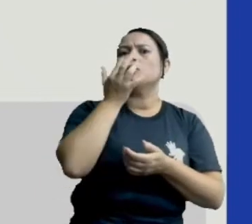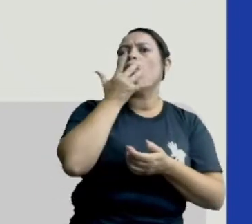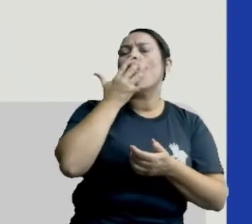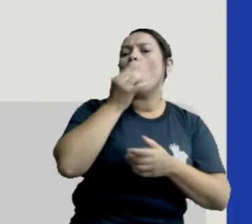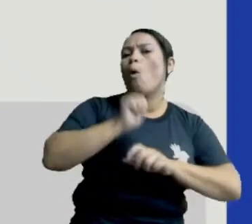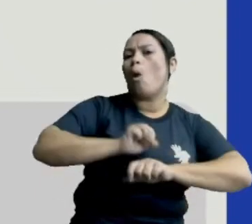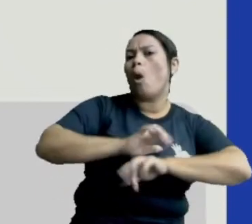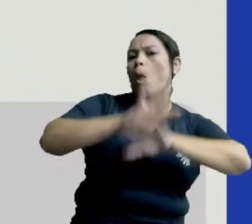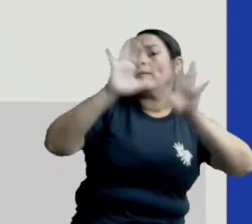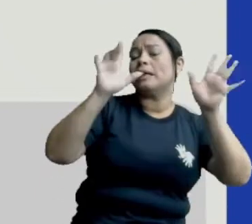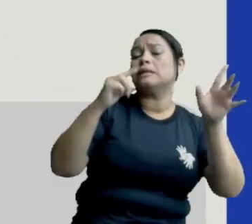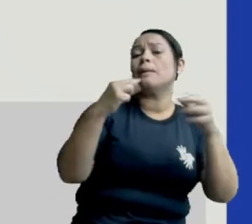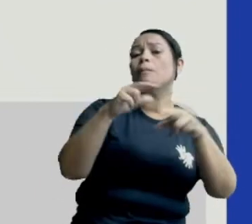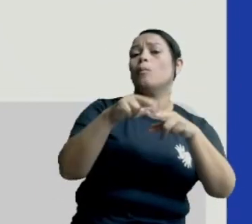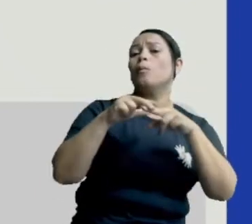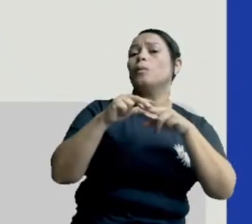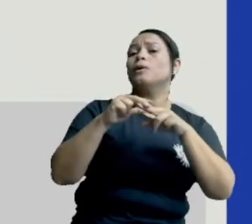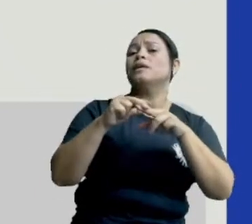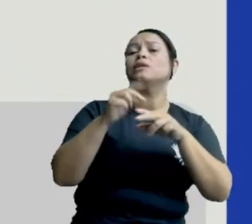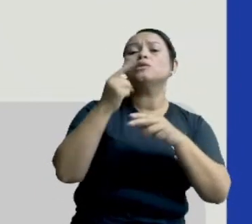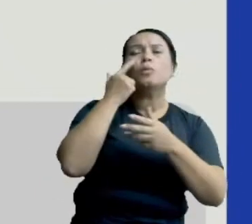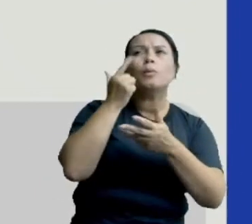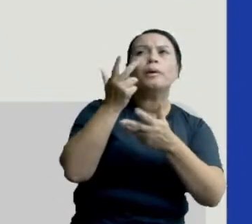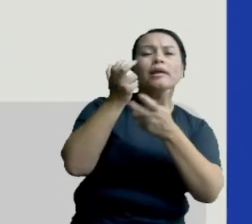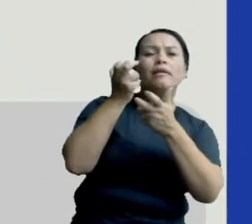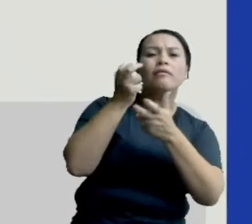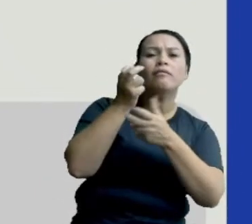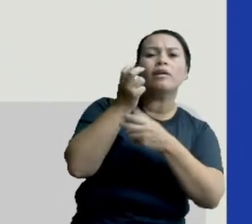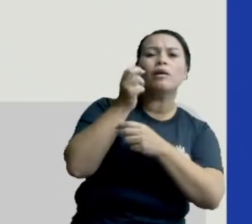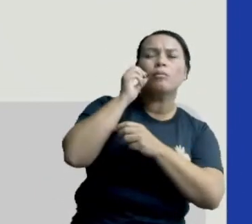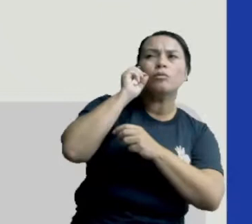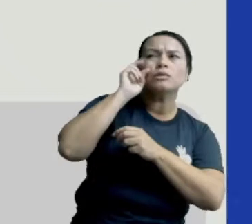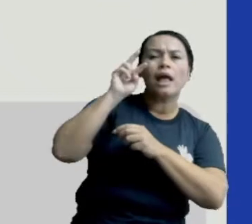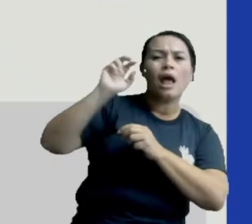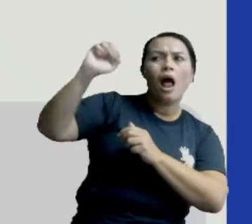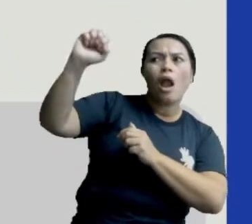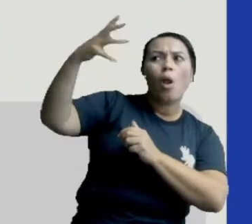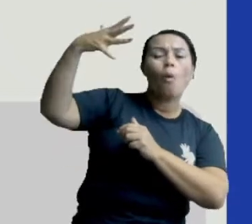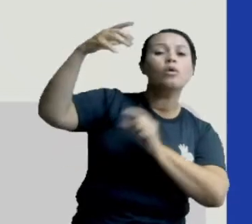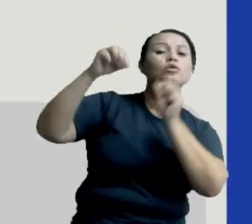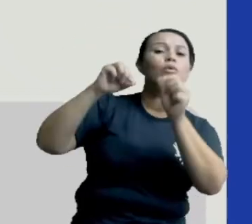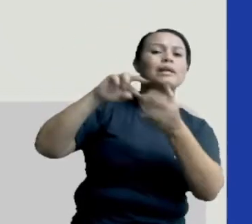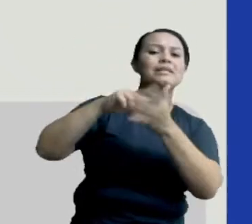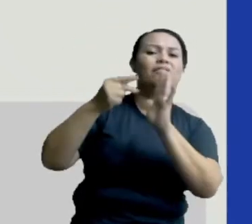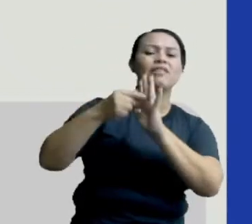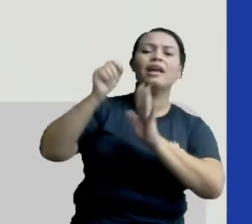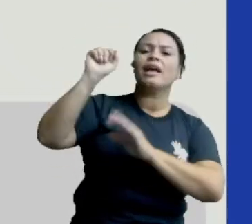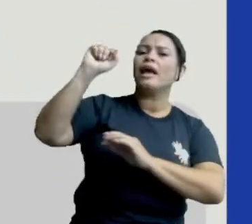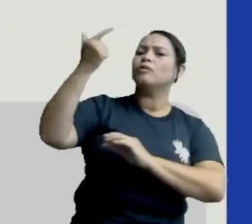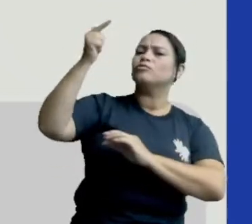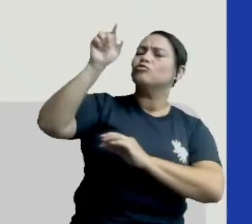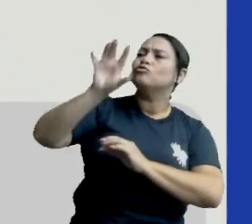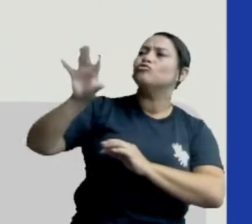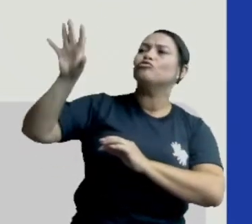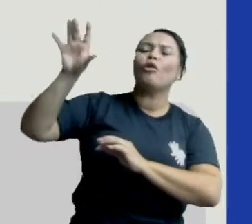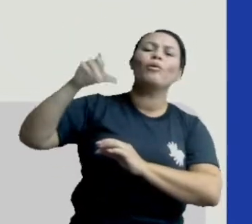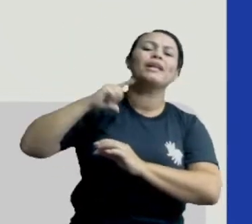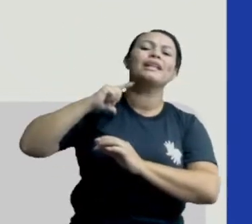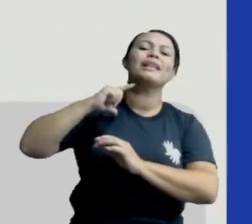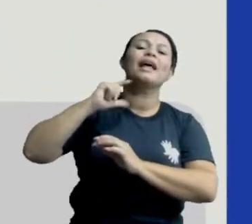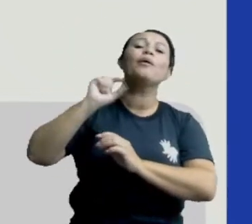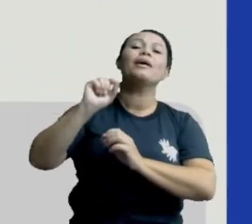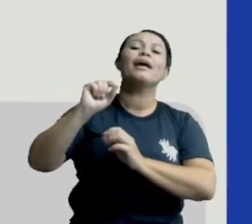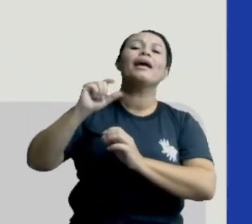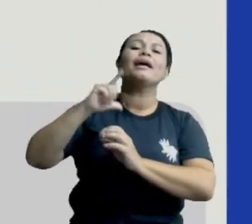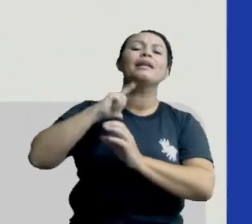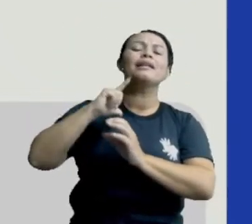isso, a luz que vemos é a luz do Sol refletida. A parte iluminada é aquela que está voltada